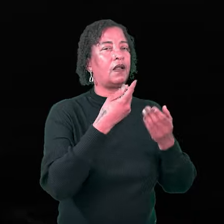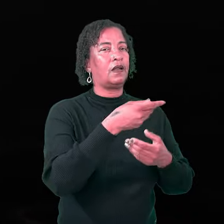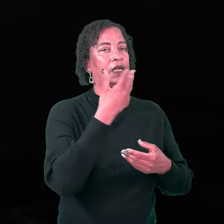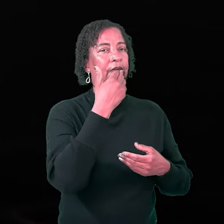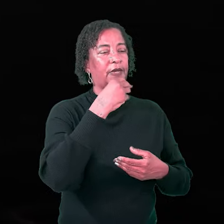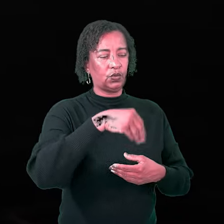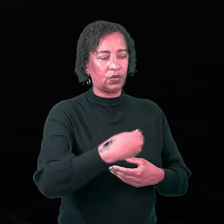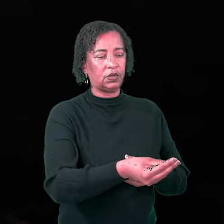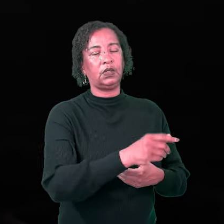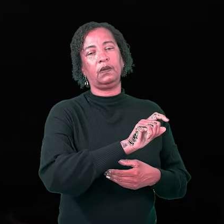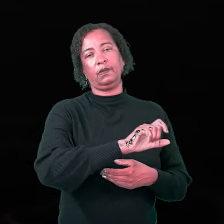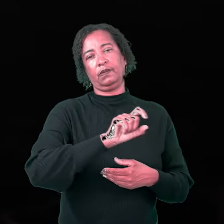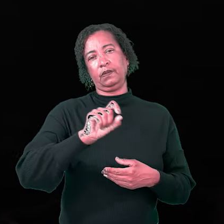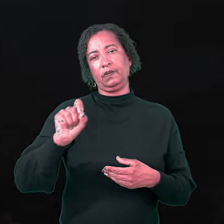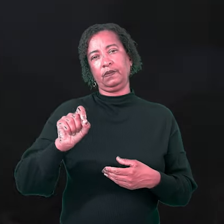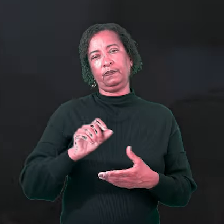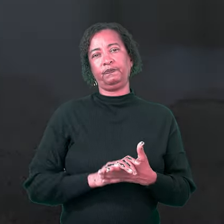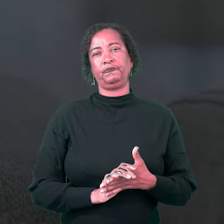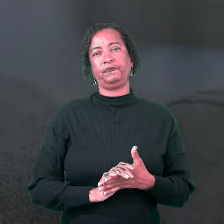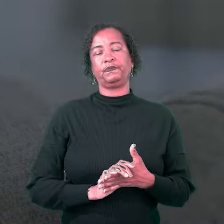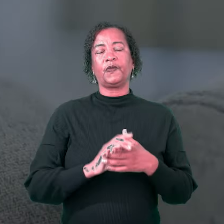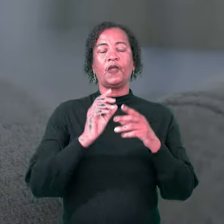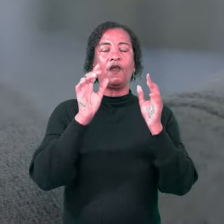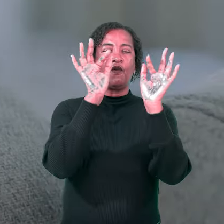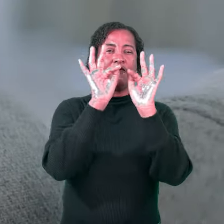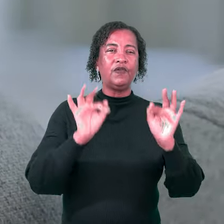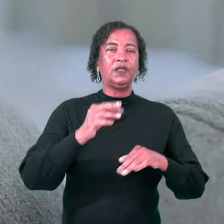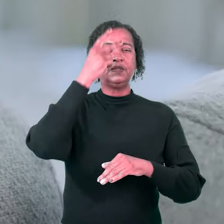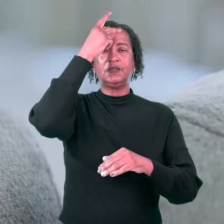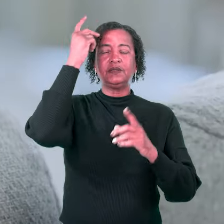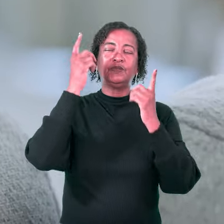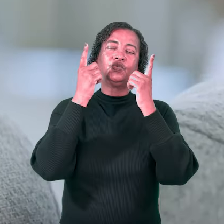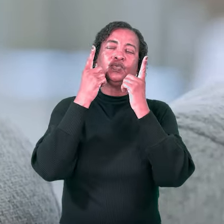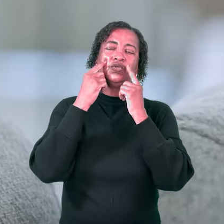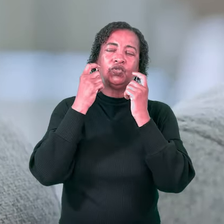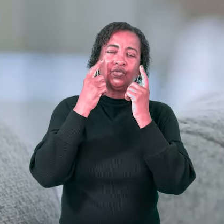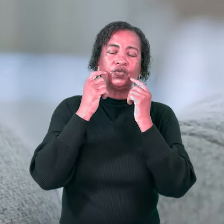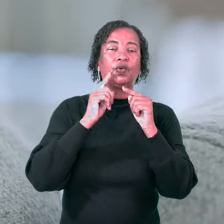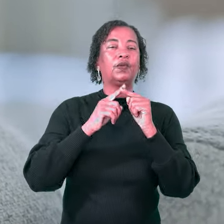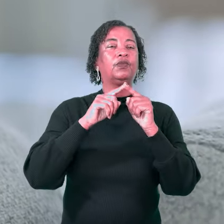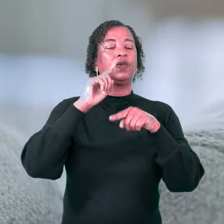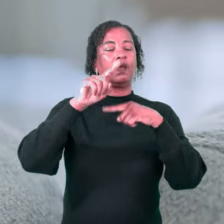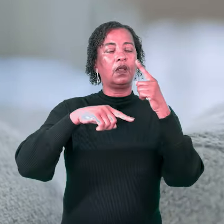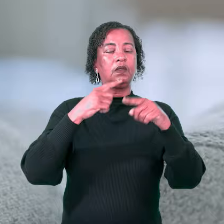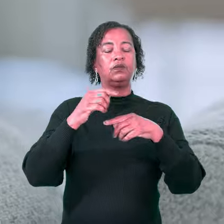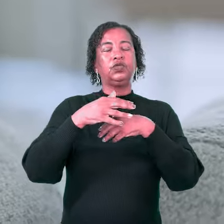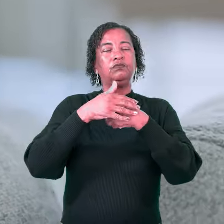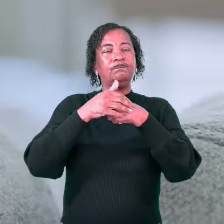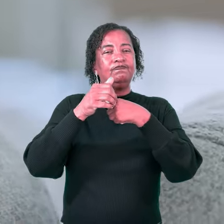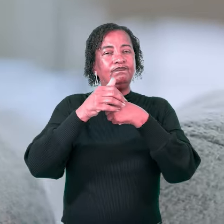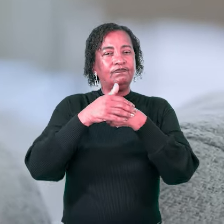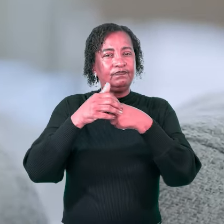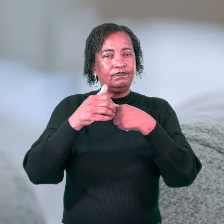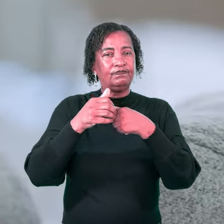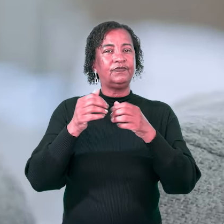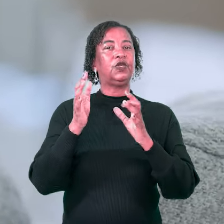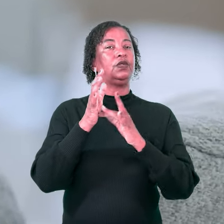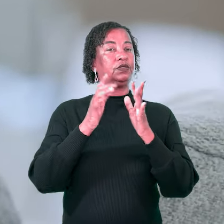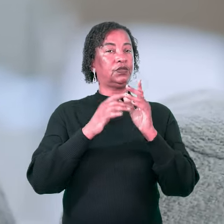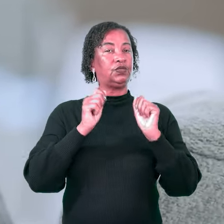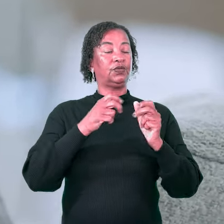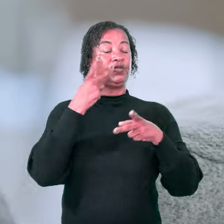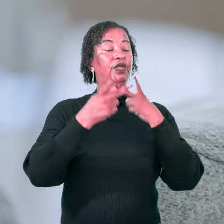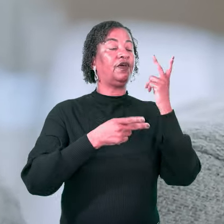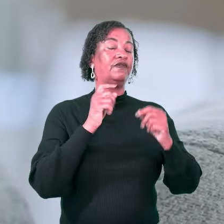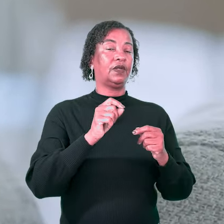é, bem-aventurados os que choram, pois serão consolados. Uma das coisas que Jesus poderia ter dito é,